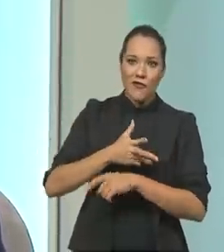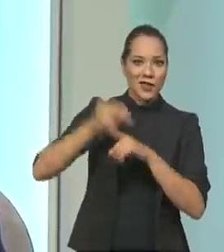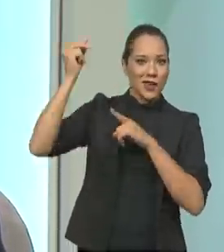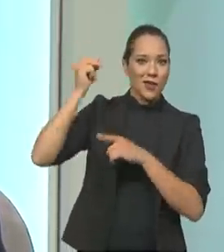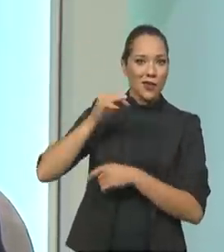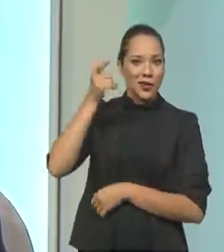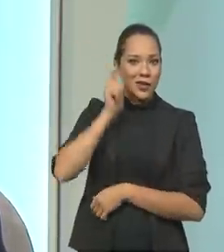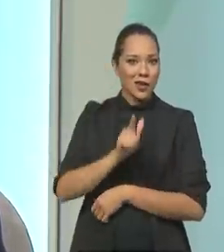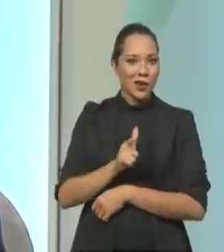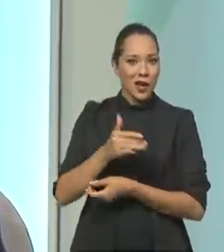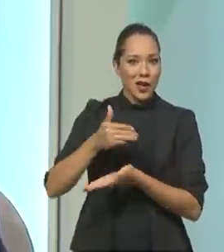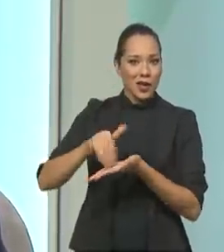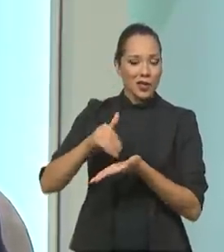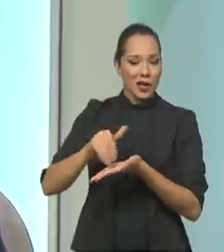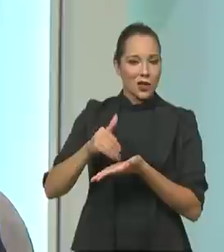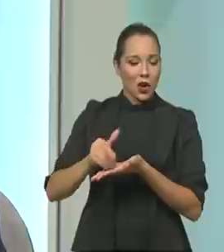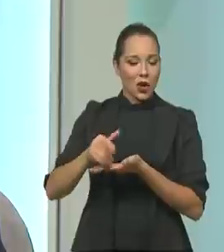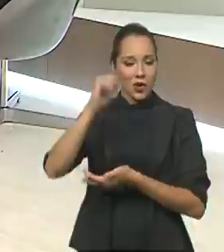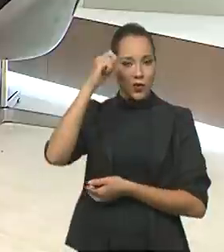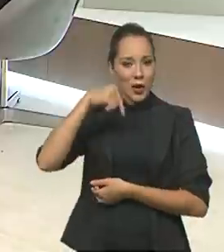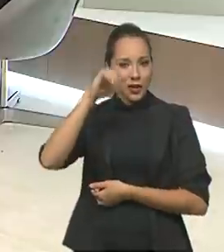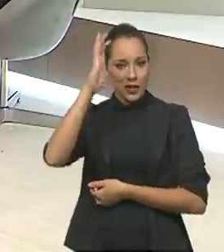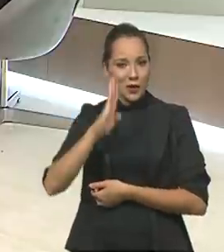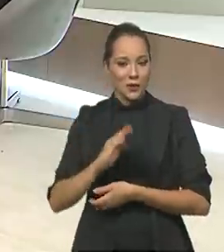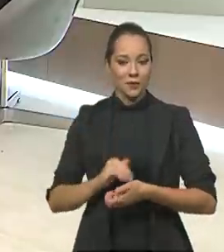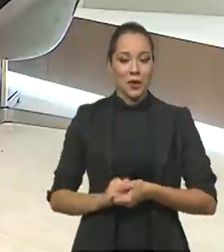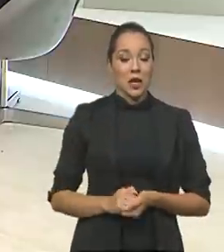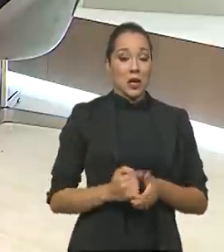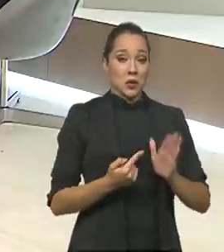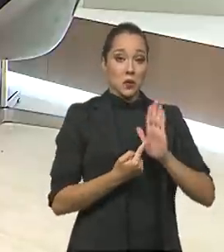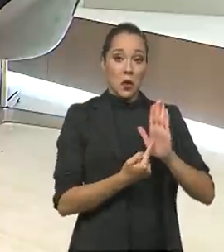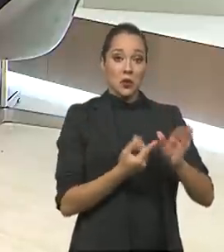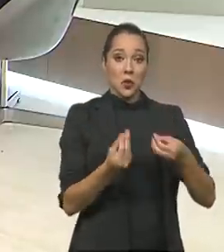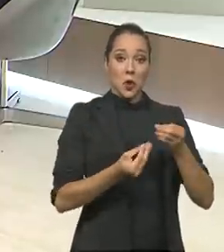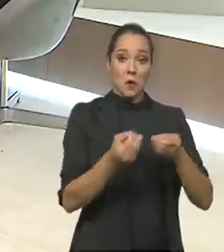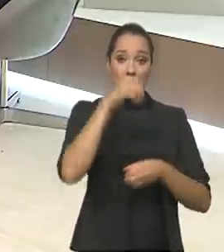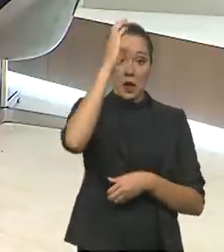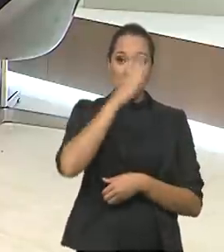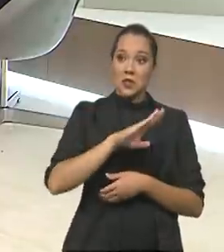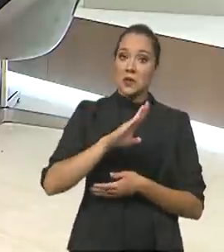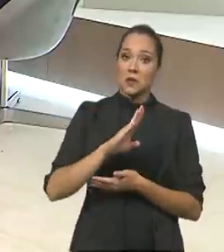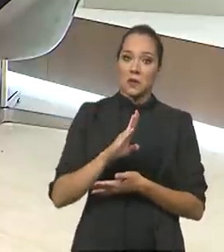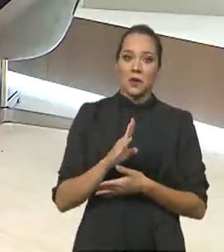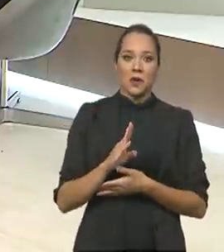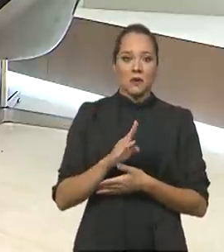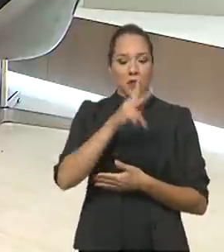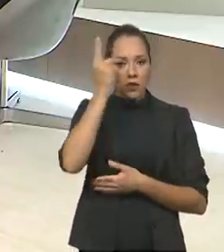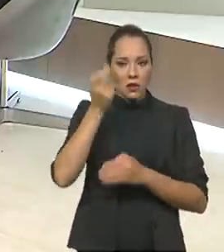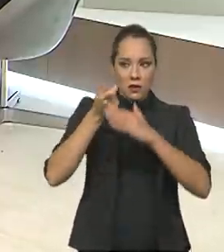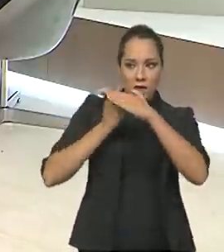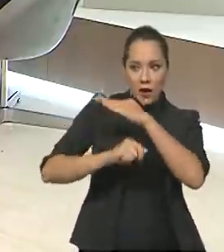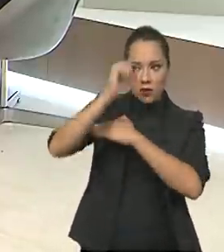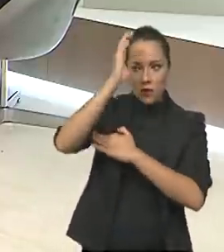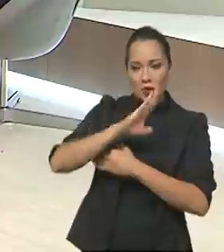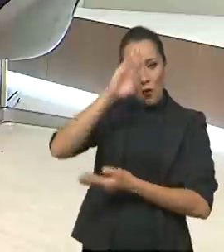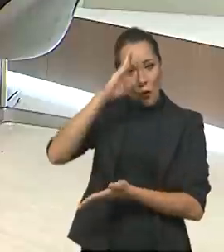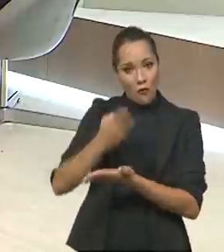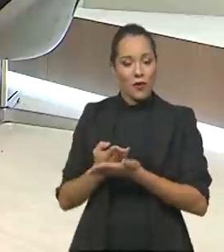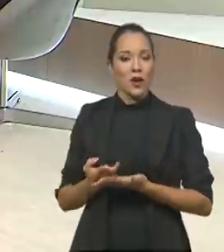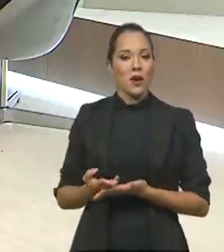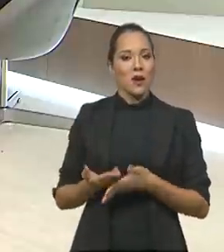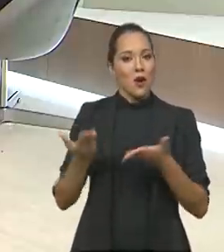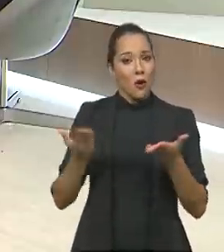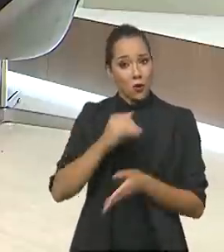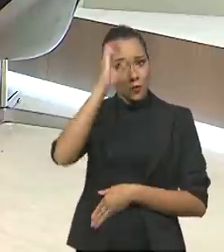Conseguimos trazer o escritório da organização. Isso mostra a projeção do Brasil no exterior também. a confiança do investidor no Brasil. O Brasil hoje é a